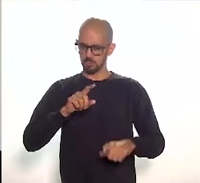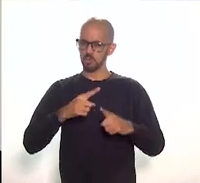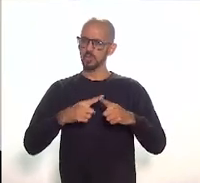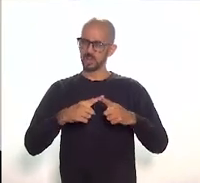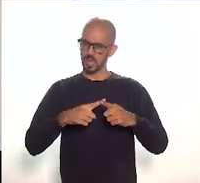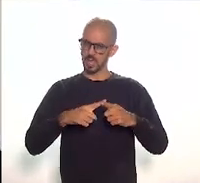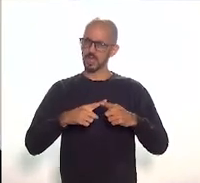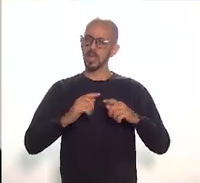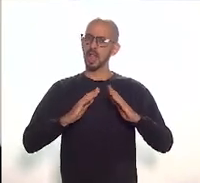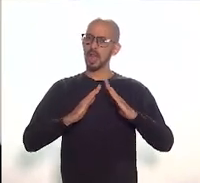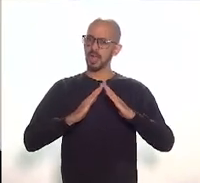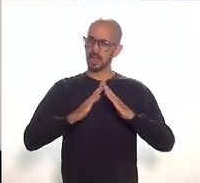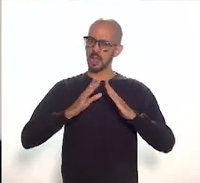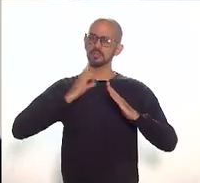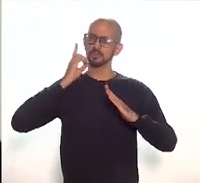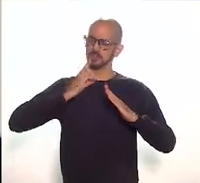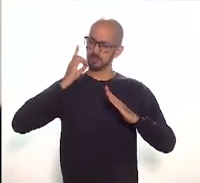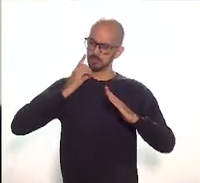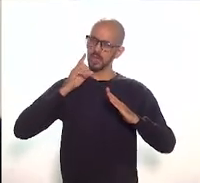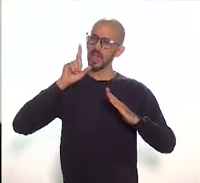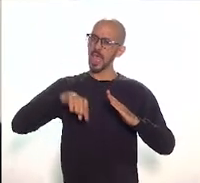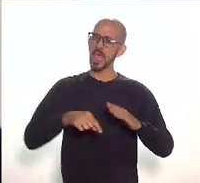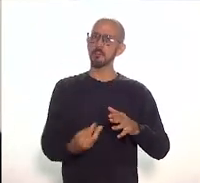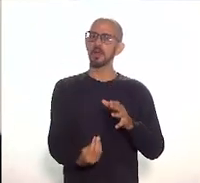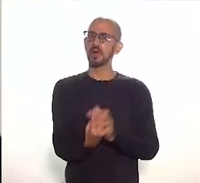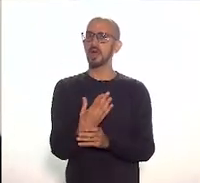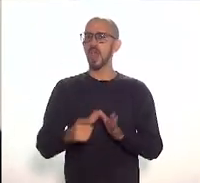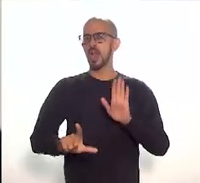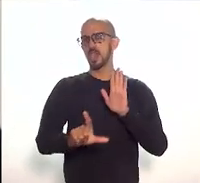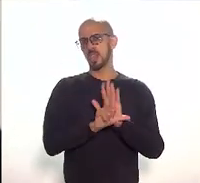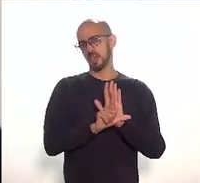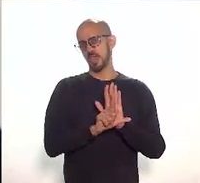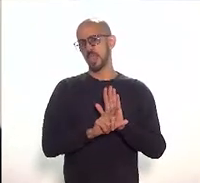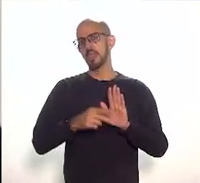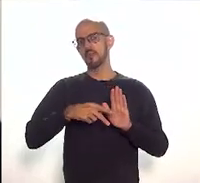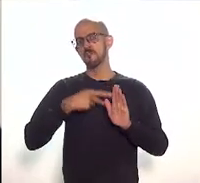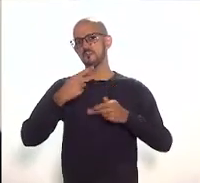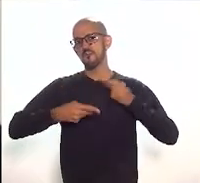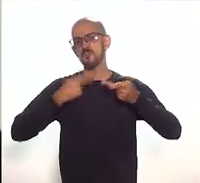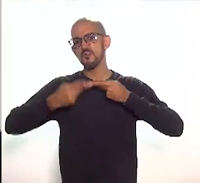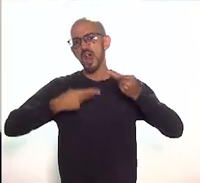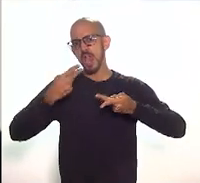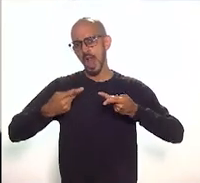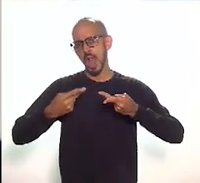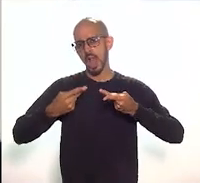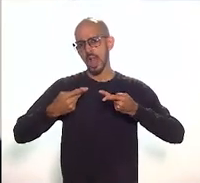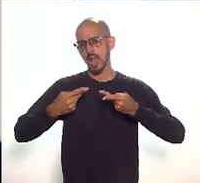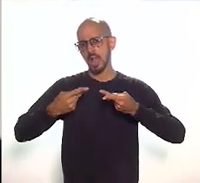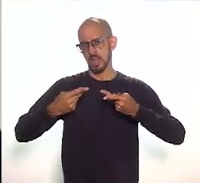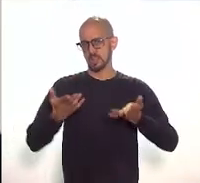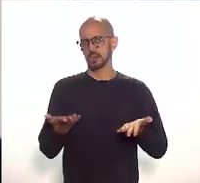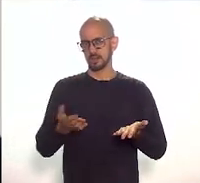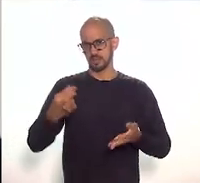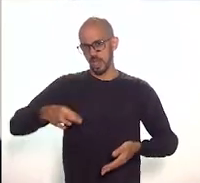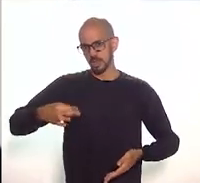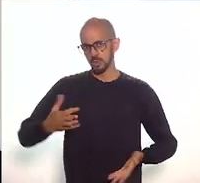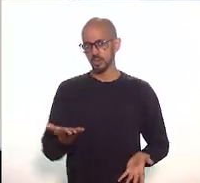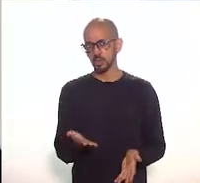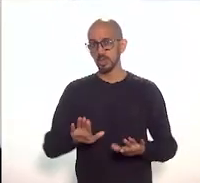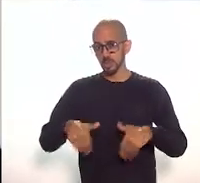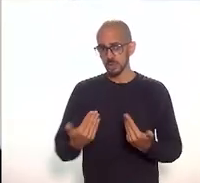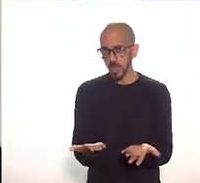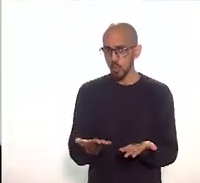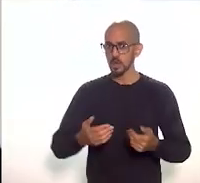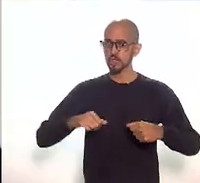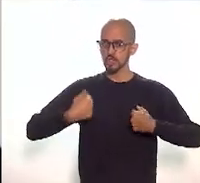então um parlamento é para parlar, então assim, o que eu, na verdade, gostaria de apontar e a